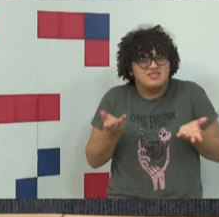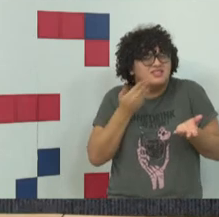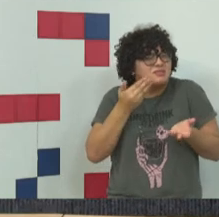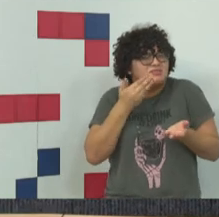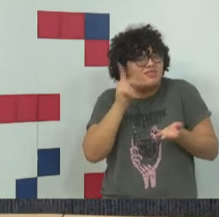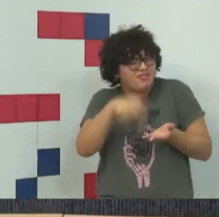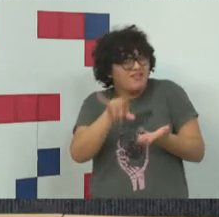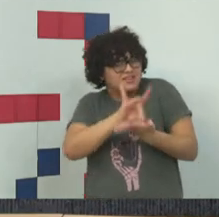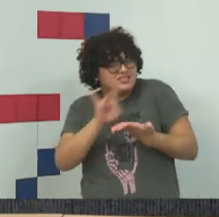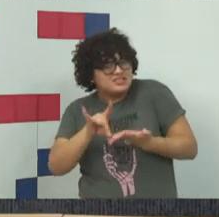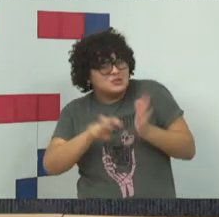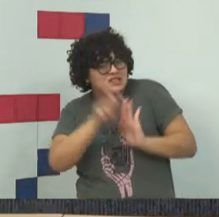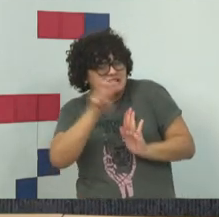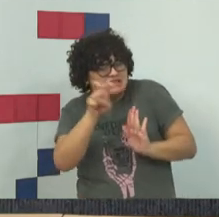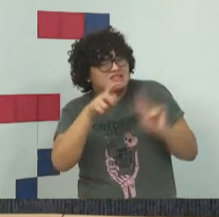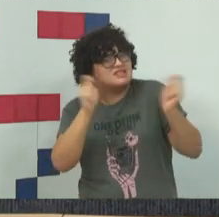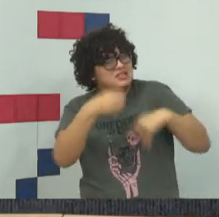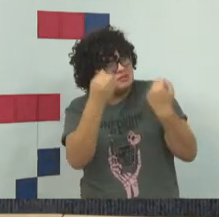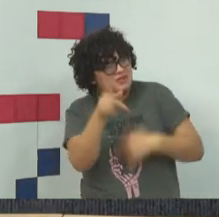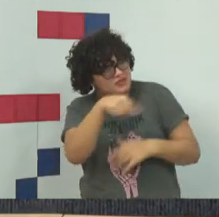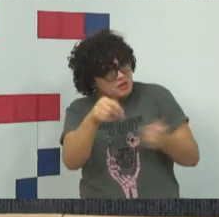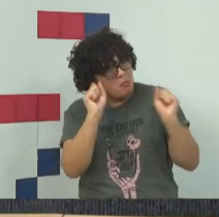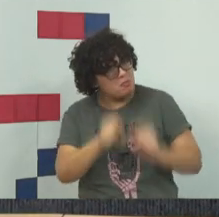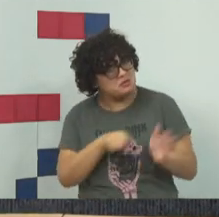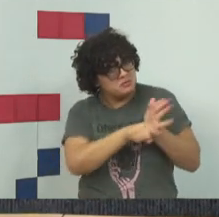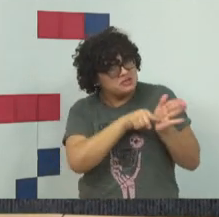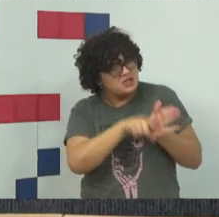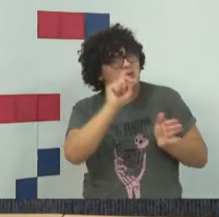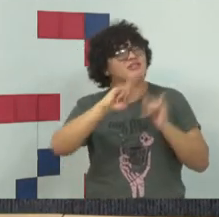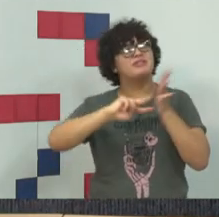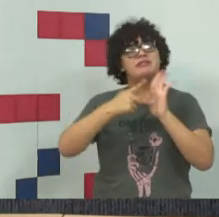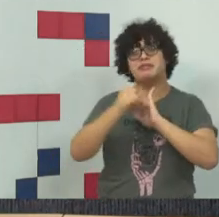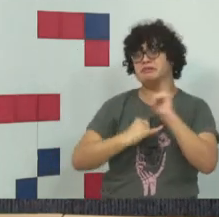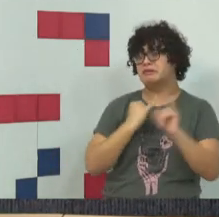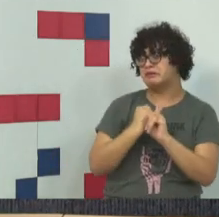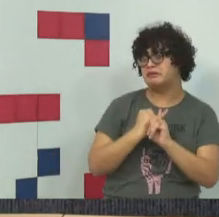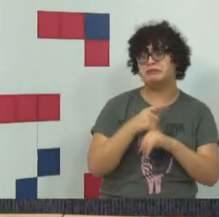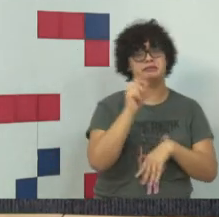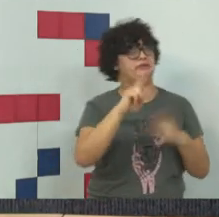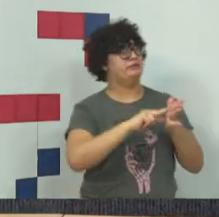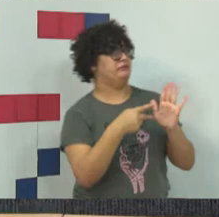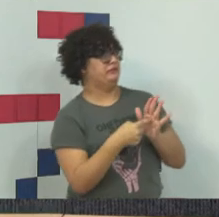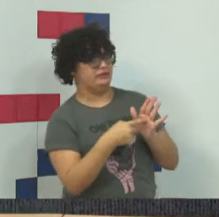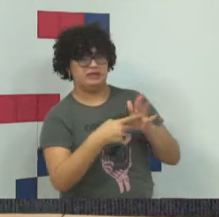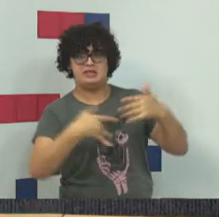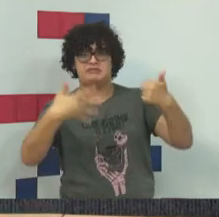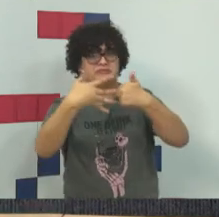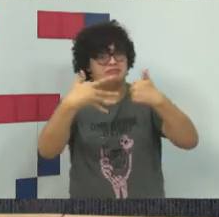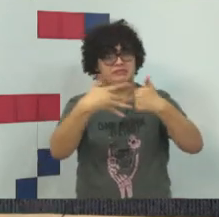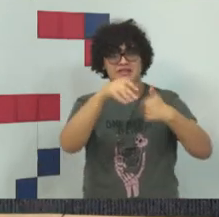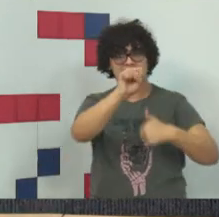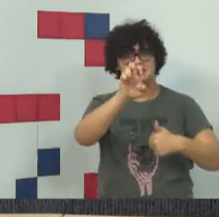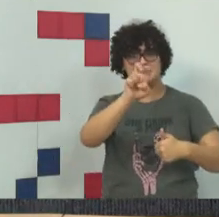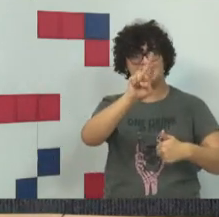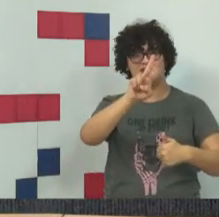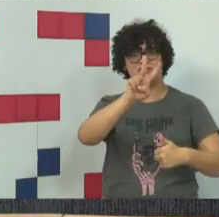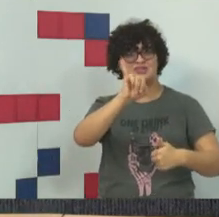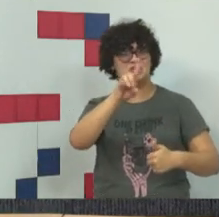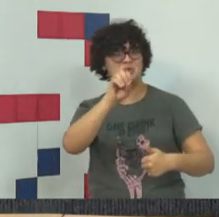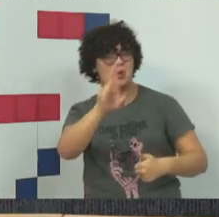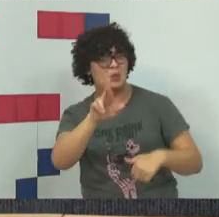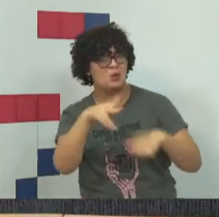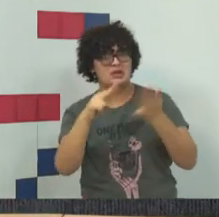o artigo 5º ele define, depois vocês consultem, define o que é internet, o é terminal, que é IP, endereço de IP,